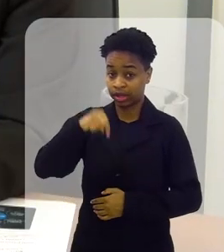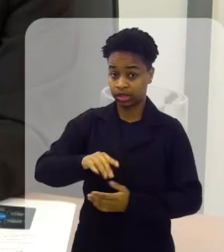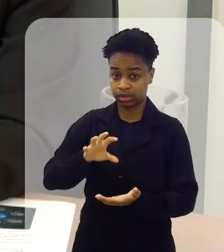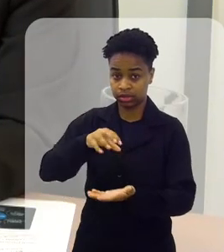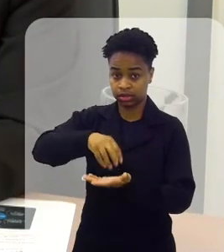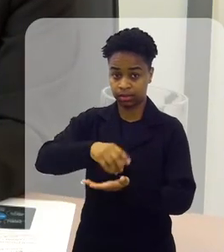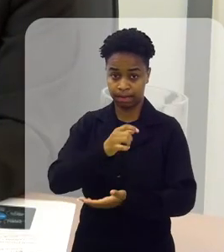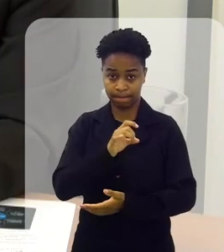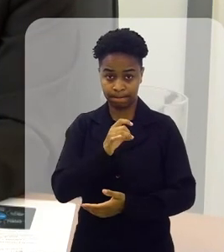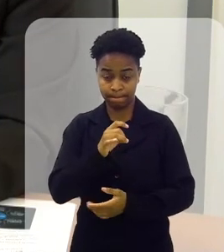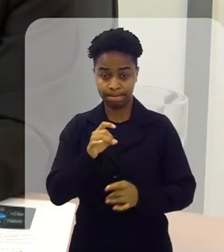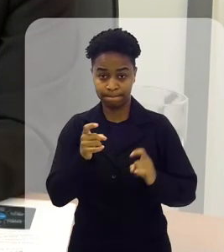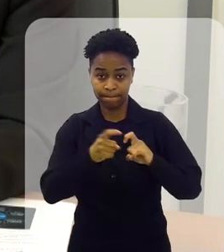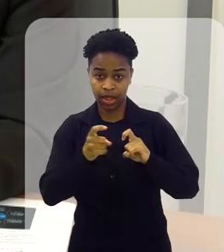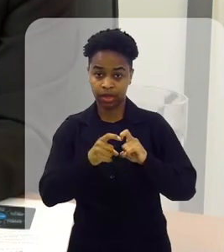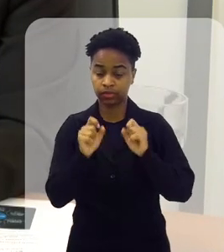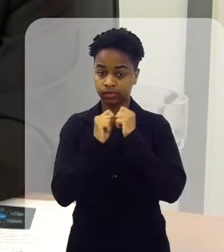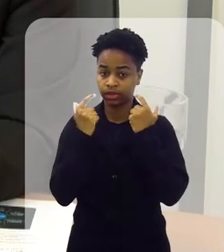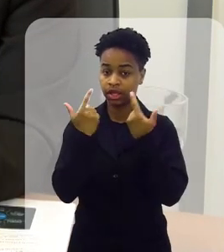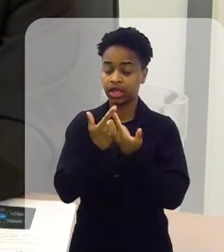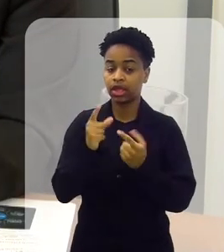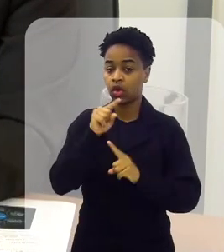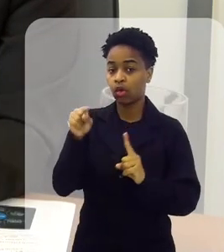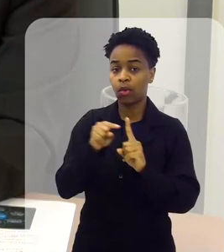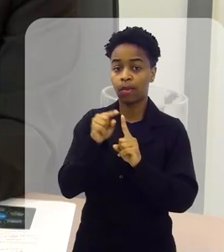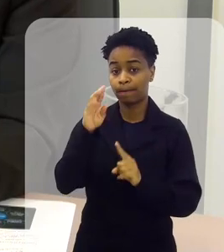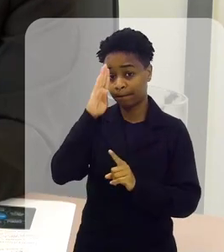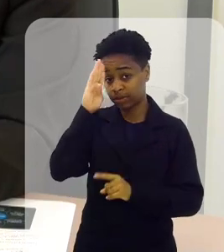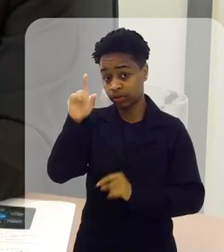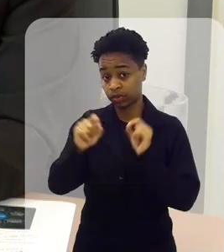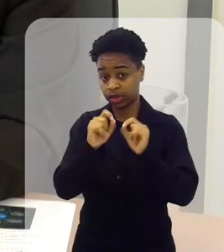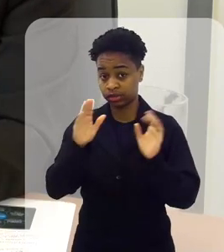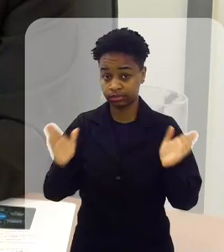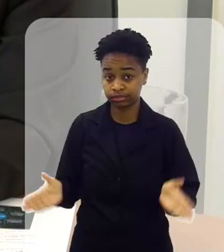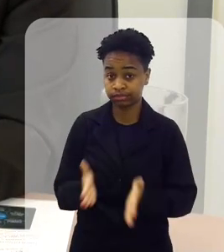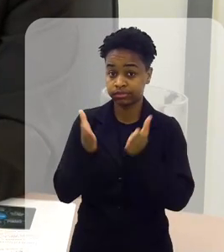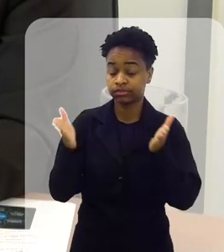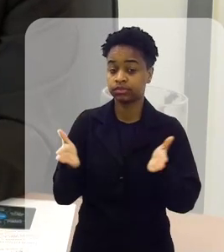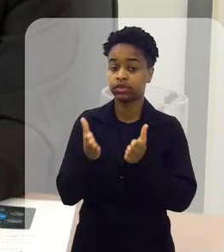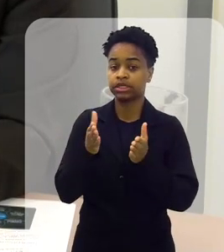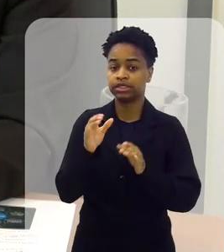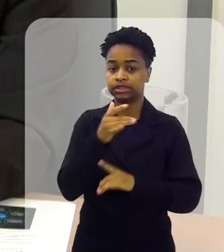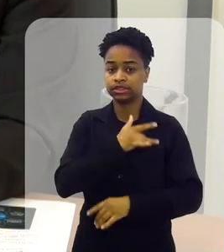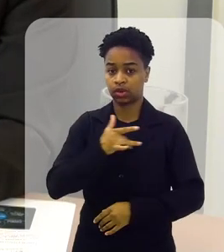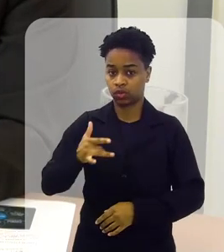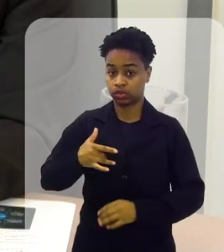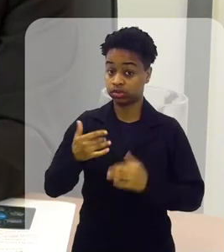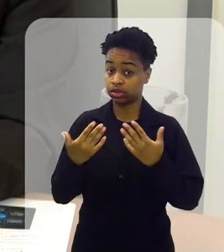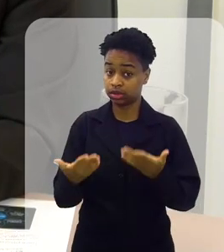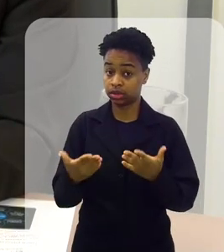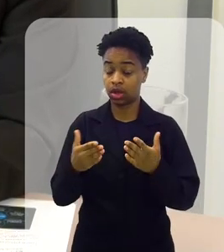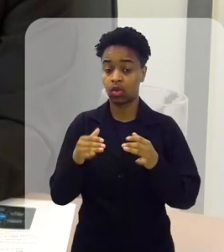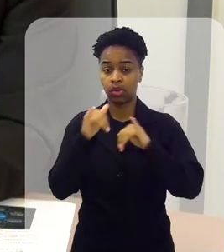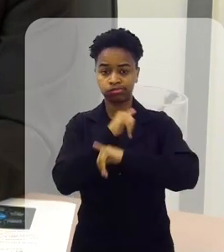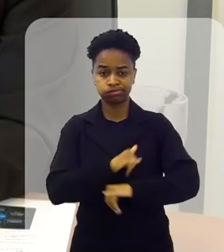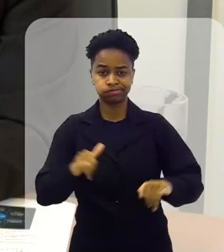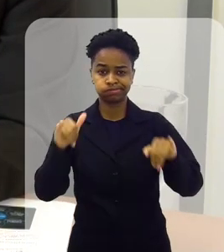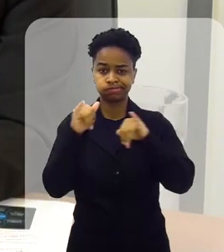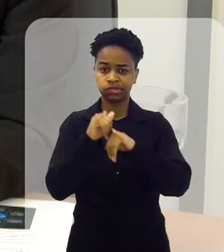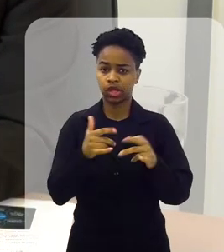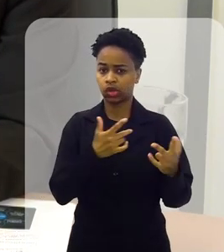Departamento Médico da Alerj, uma das nossas principais bandeiras é a promoção em saúde, né? Então, uma campanha como essa,